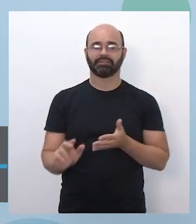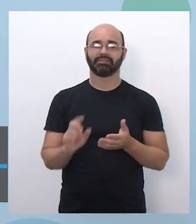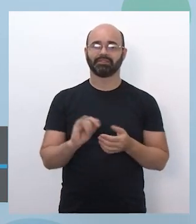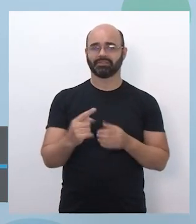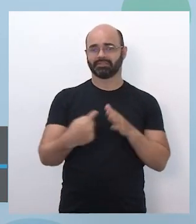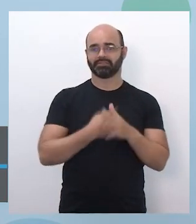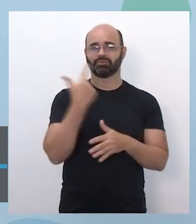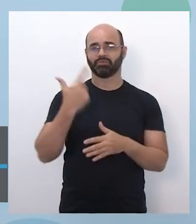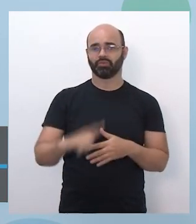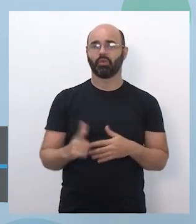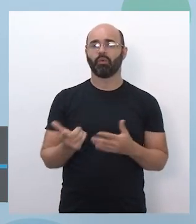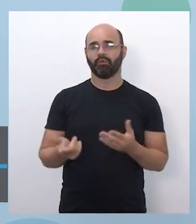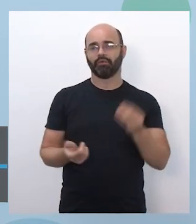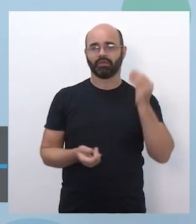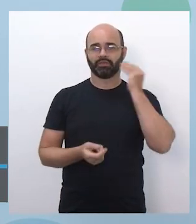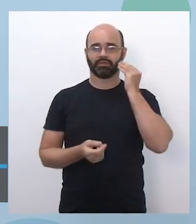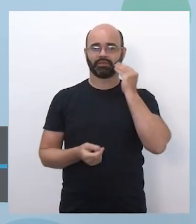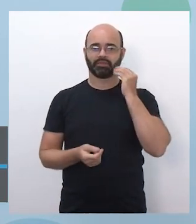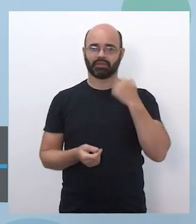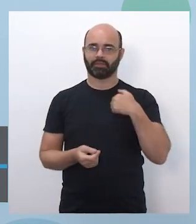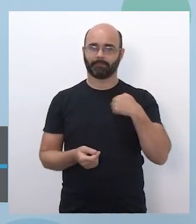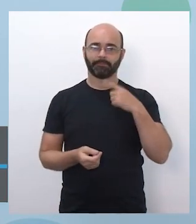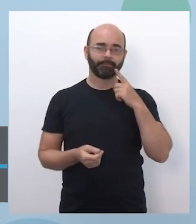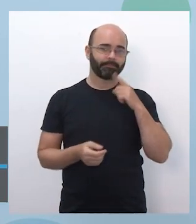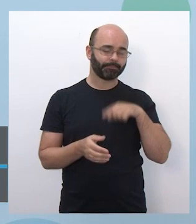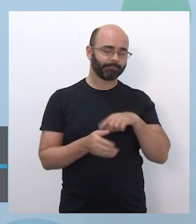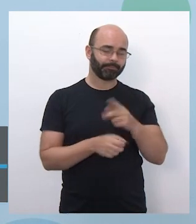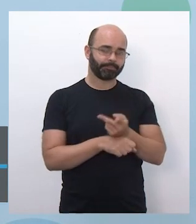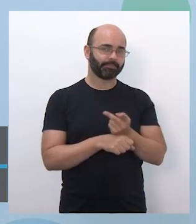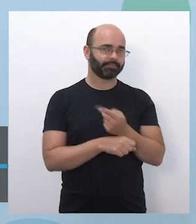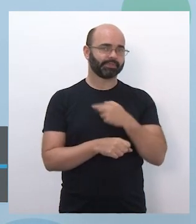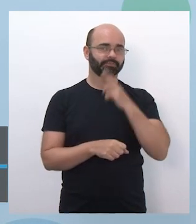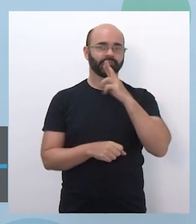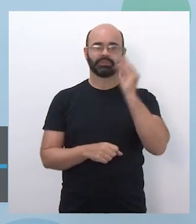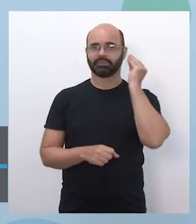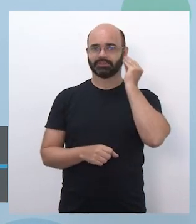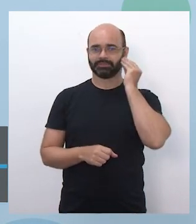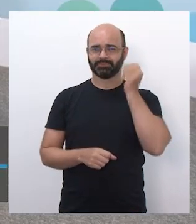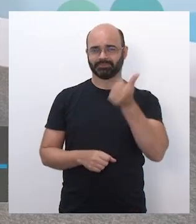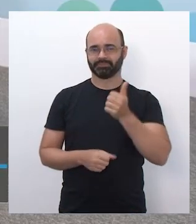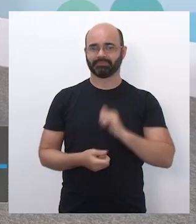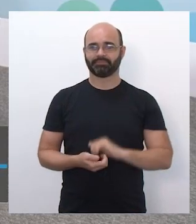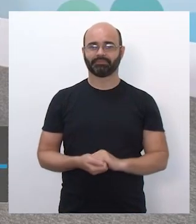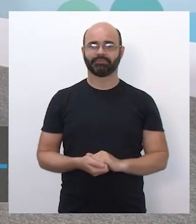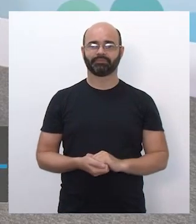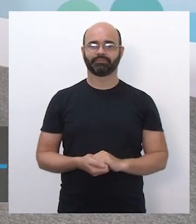novo, eu estou atenta aqui para poder te responder, tá bom? Ótimo.